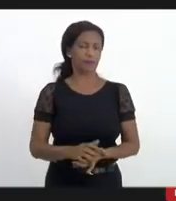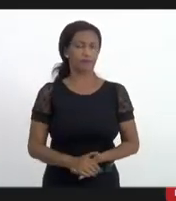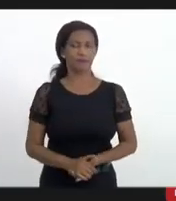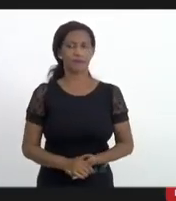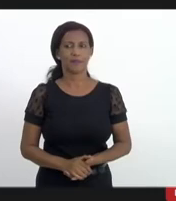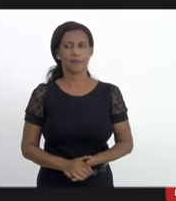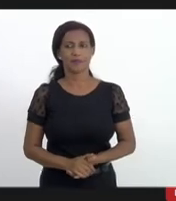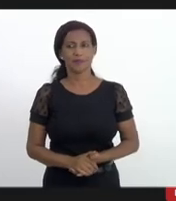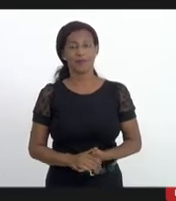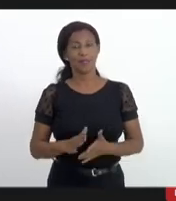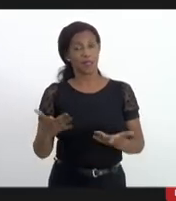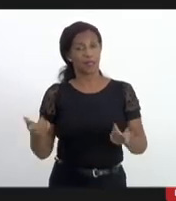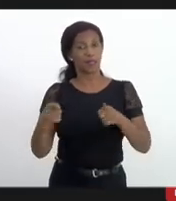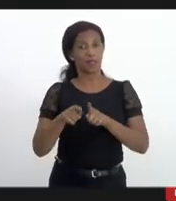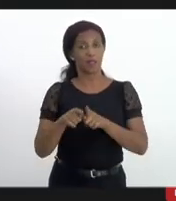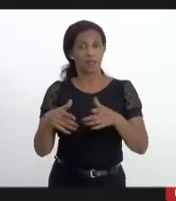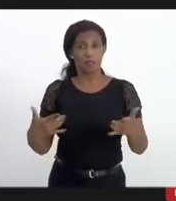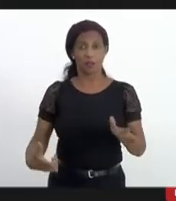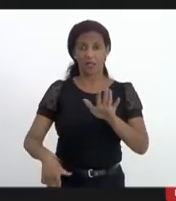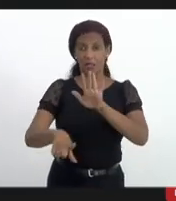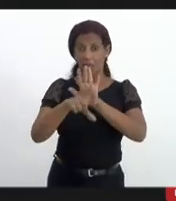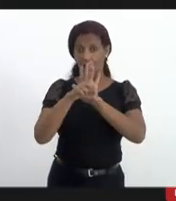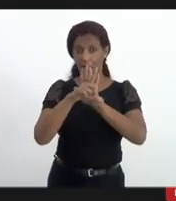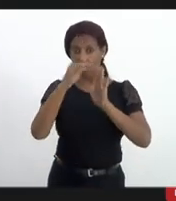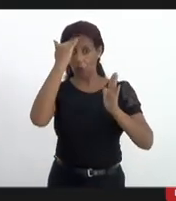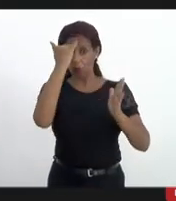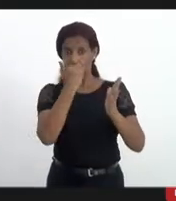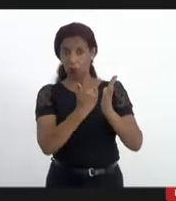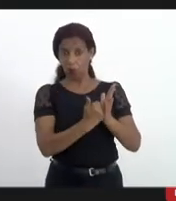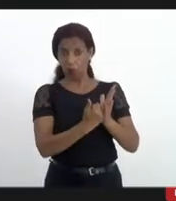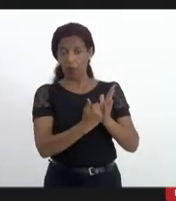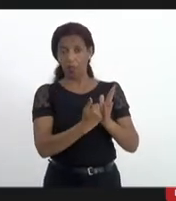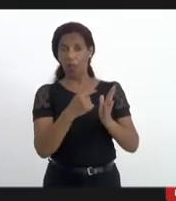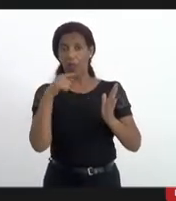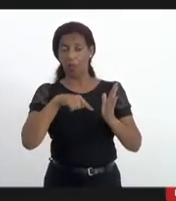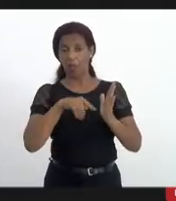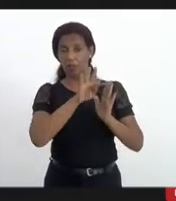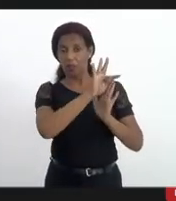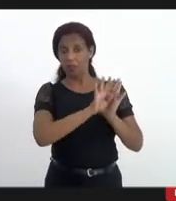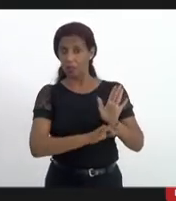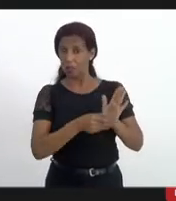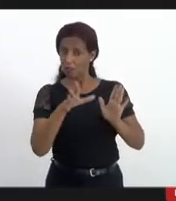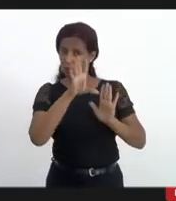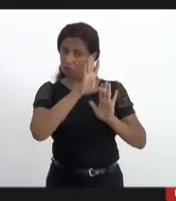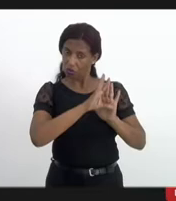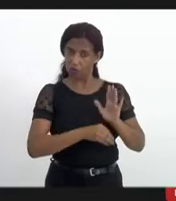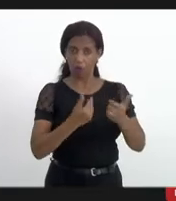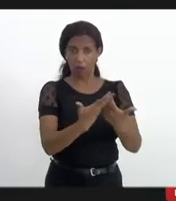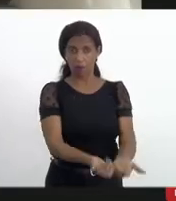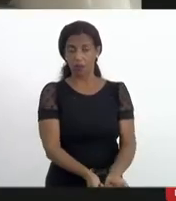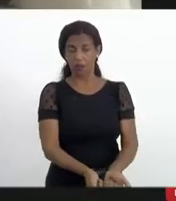acho que tanto assim que a própria legislação nos permite classificar esses termos e eles foram classificados.